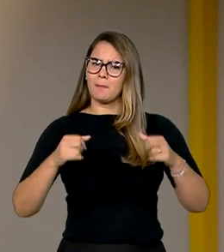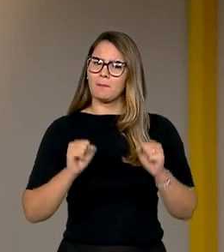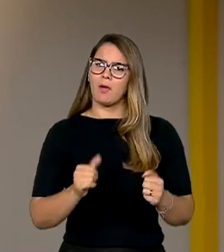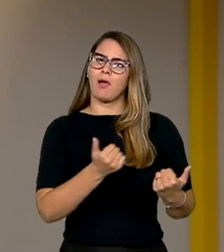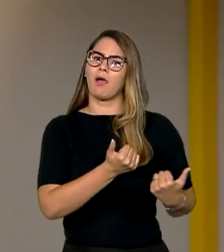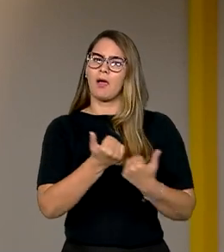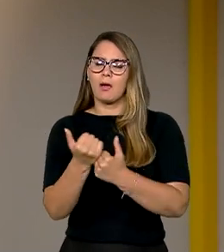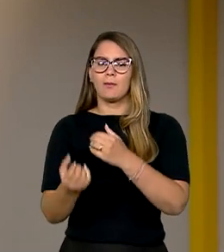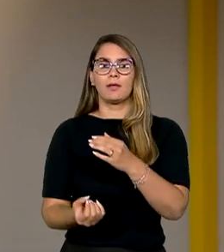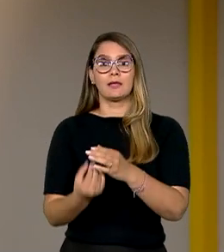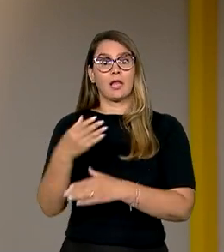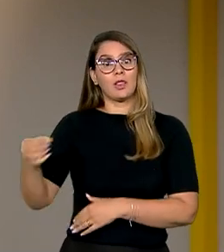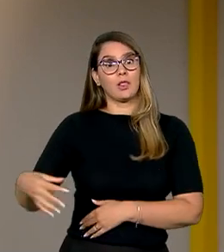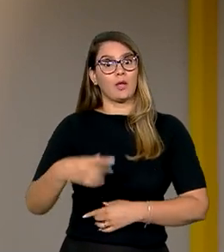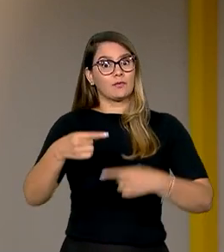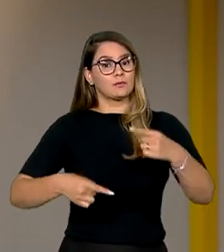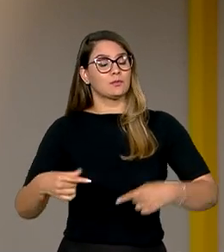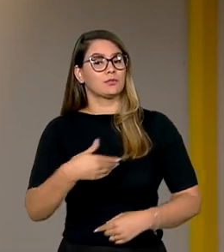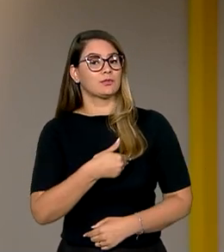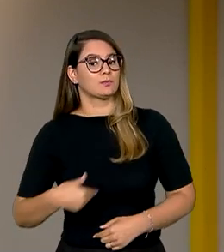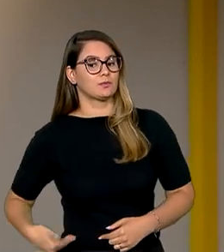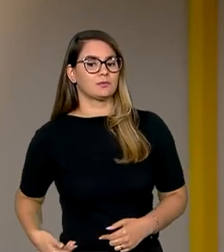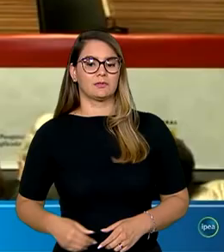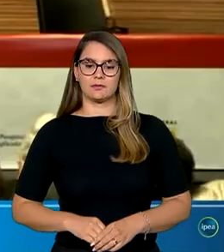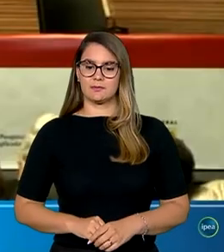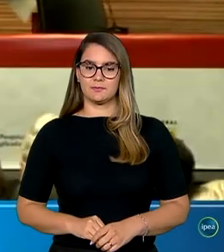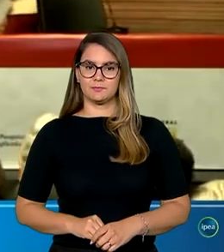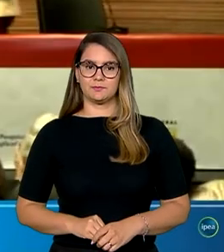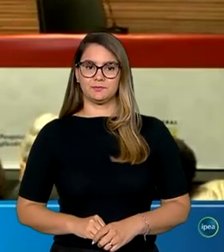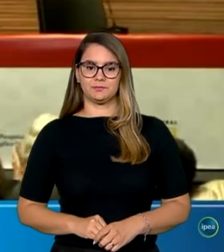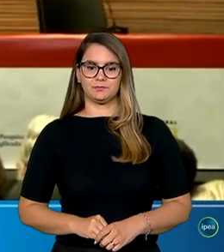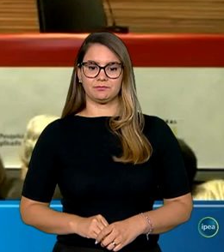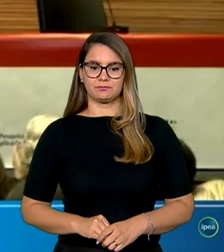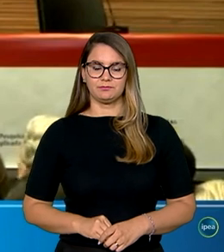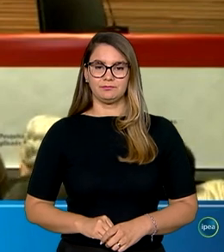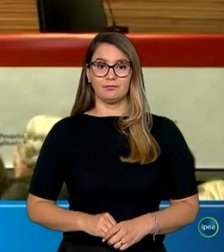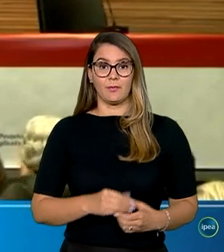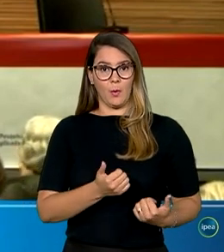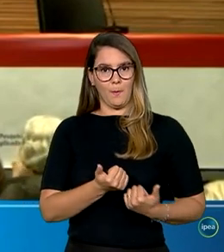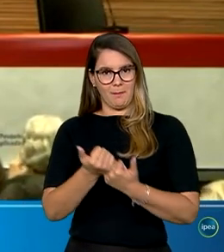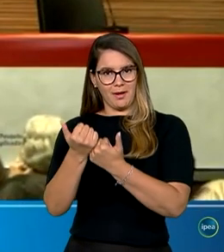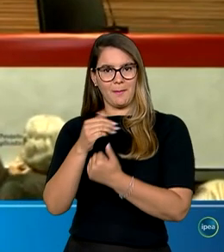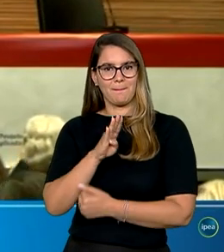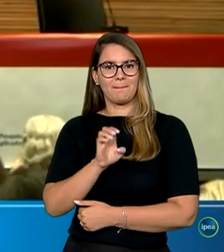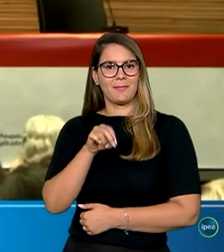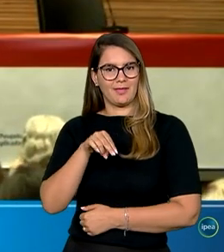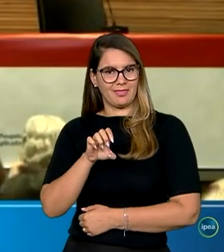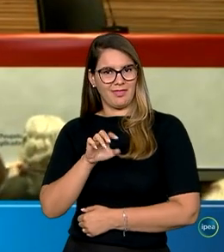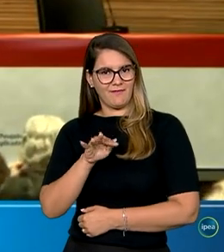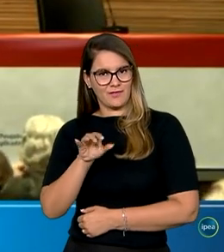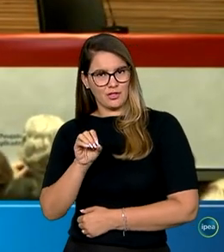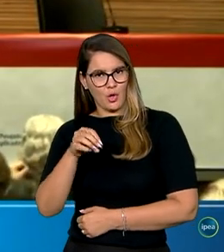pode apoiar na elaboração de novas políticas públicas. O Beneficiômetro foi lançado nesse